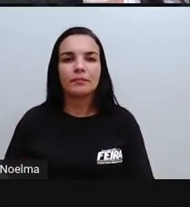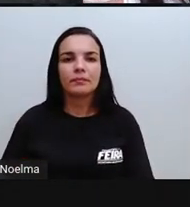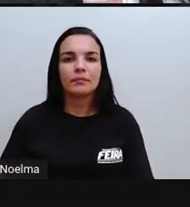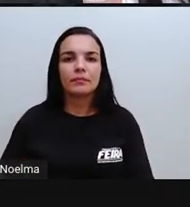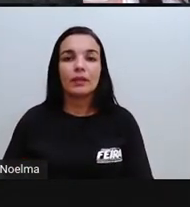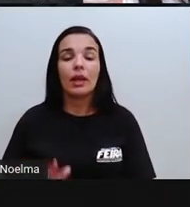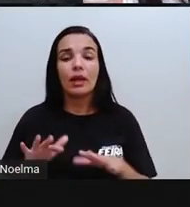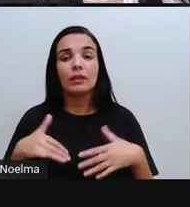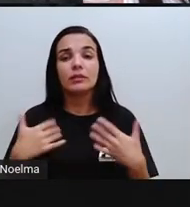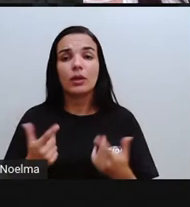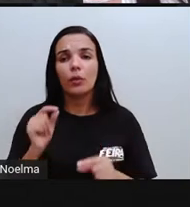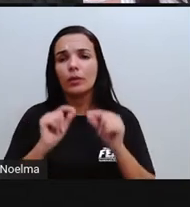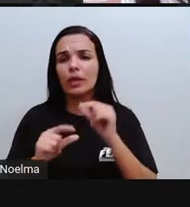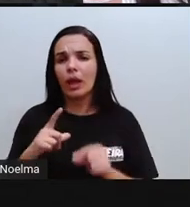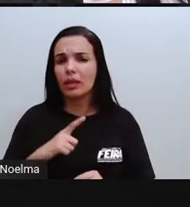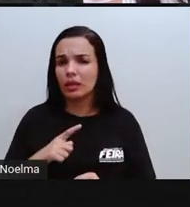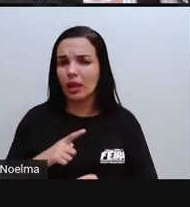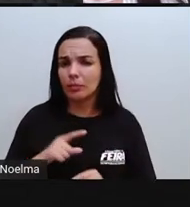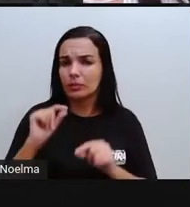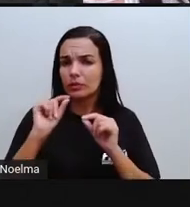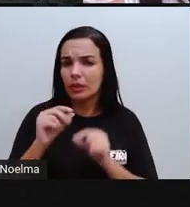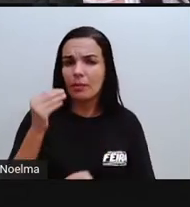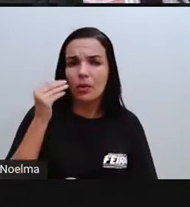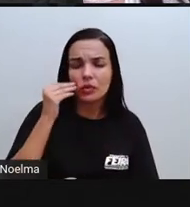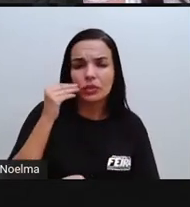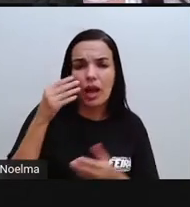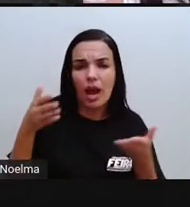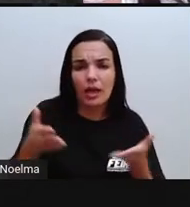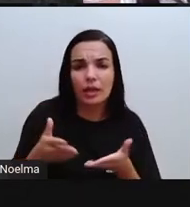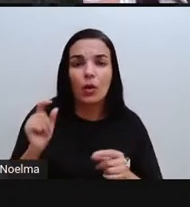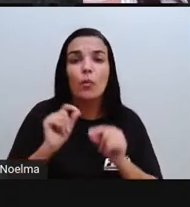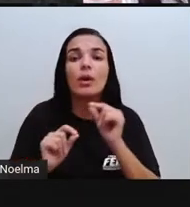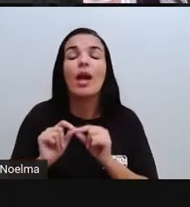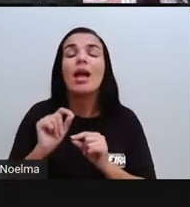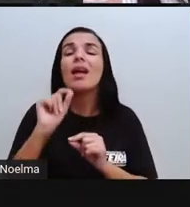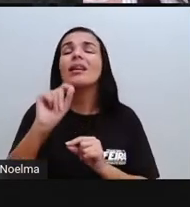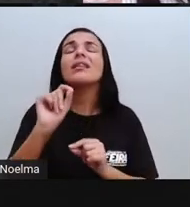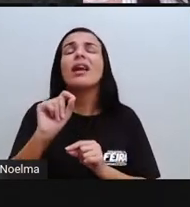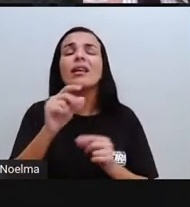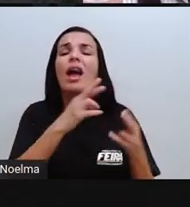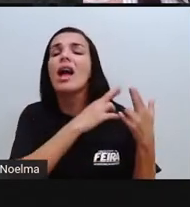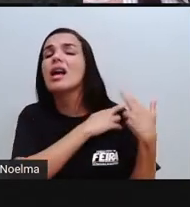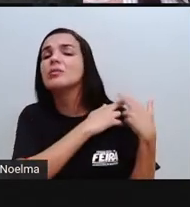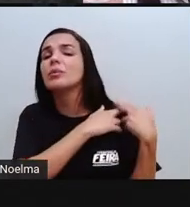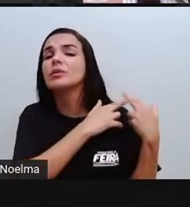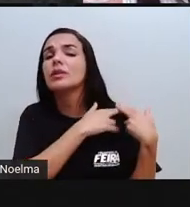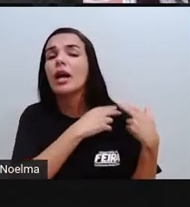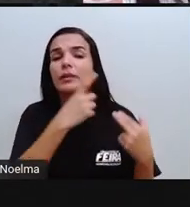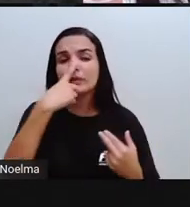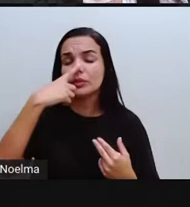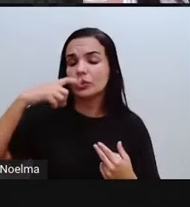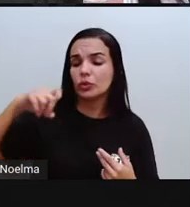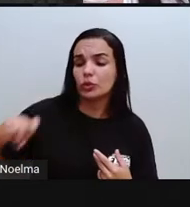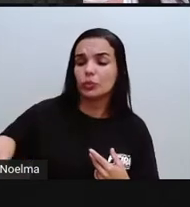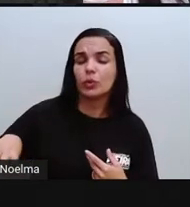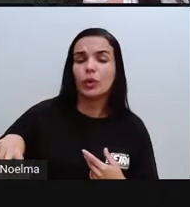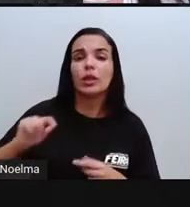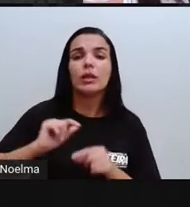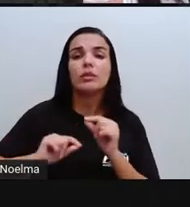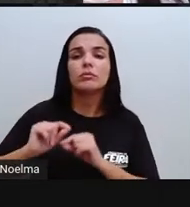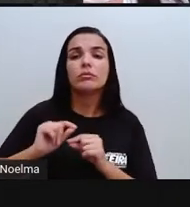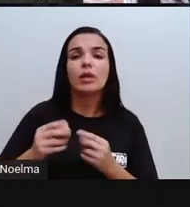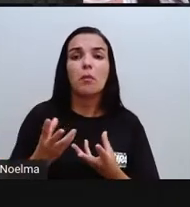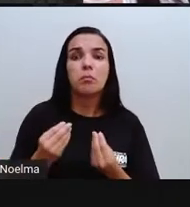A questão que temos que colocar aqui é de quem é a responsabilidade pelo descarte dessa